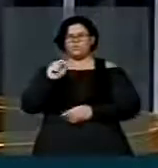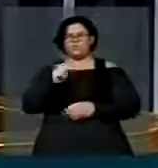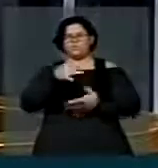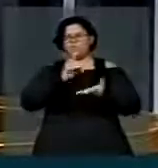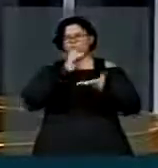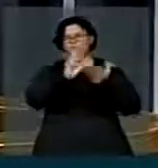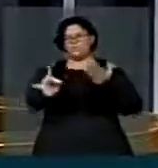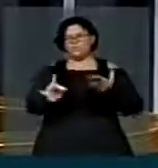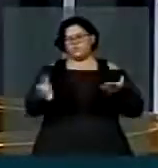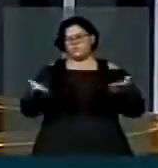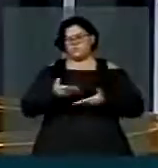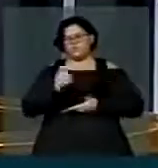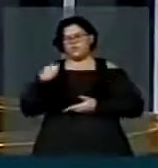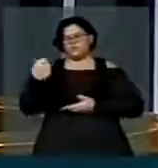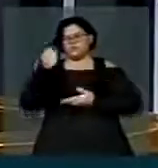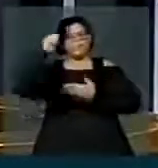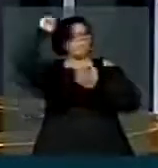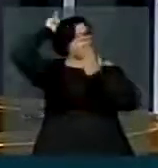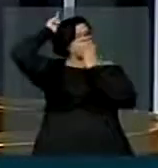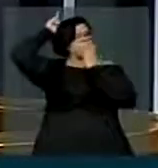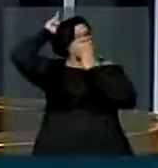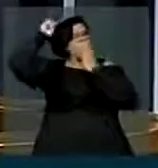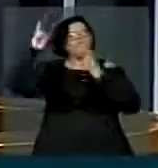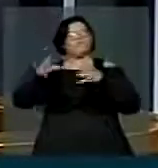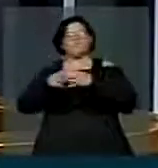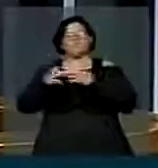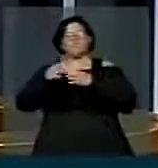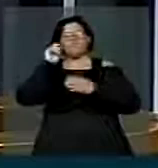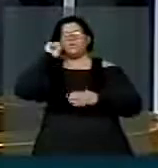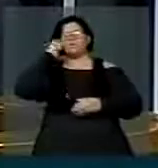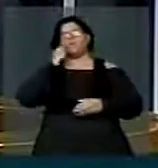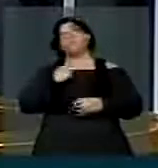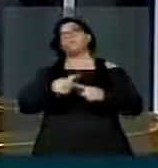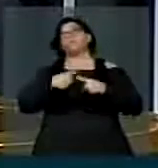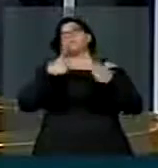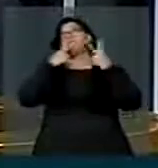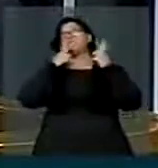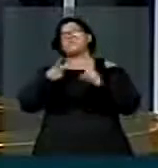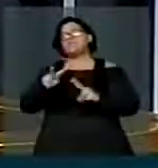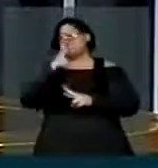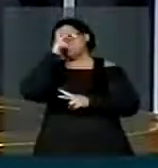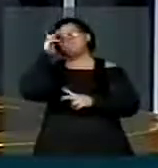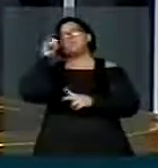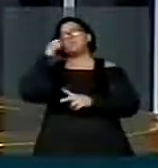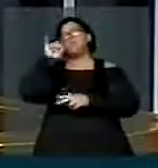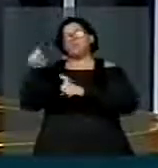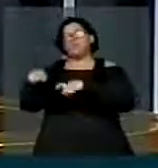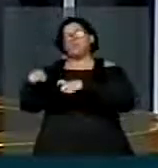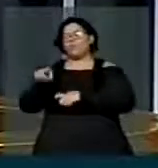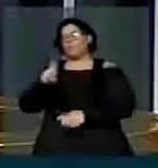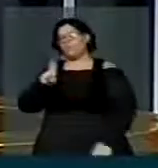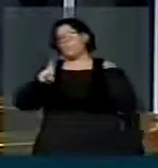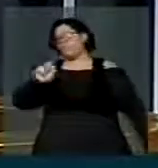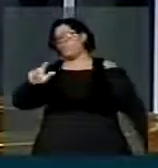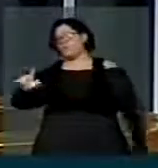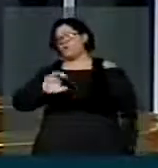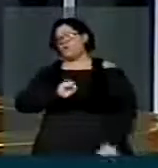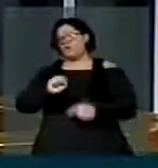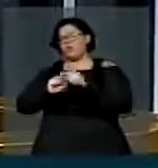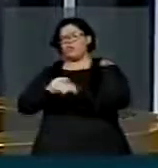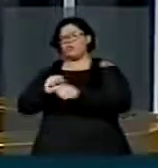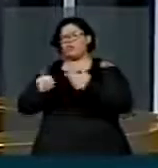os povos indígenas e as comunidades de quilombo. Na visão dos ruralistas, qualquer pedaço de terra